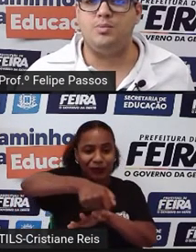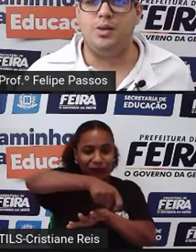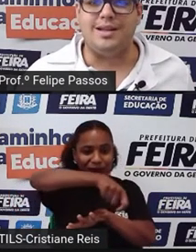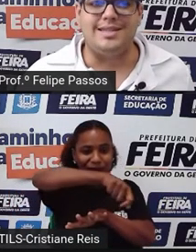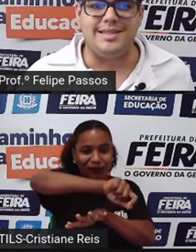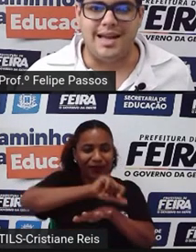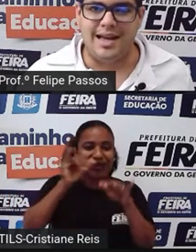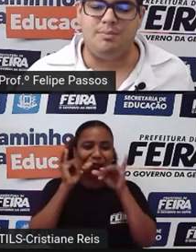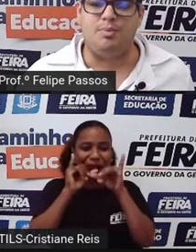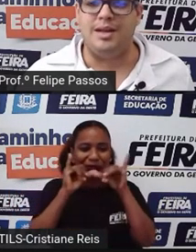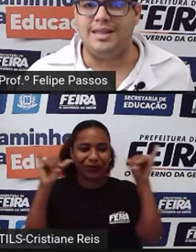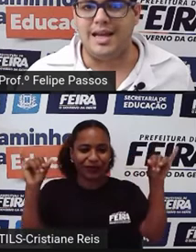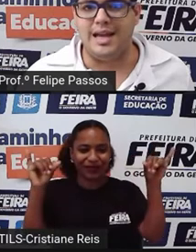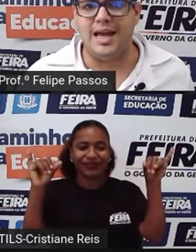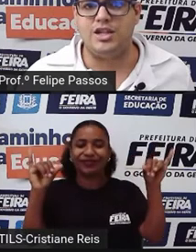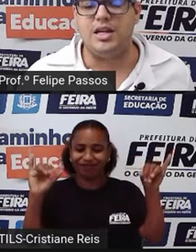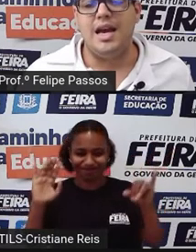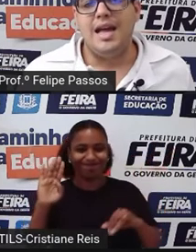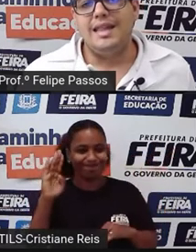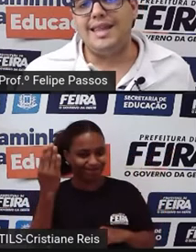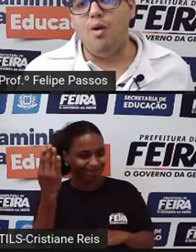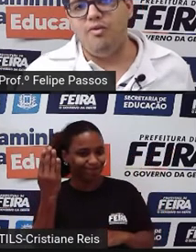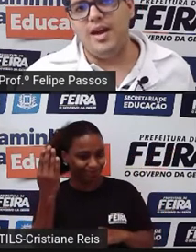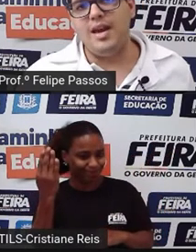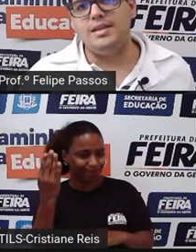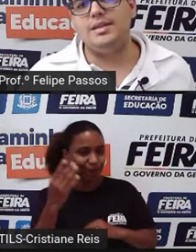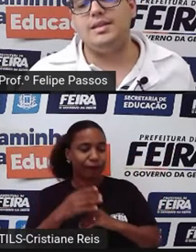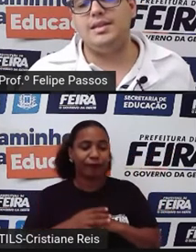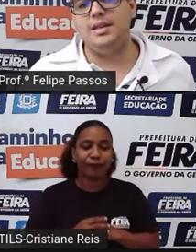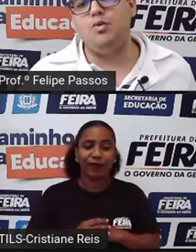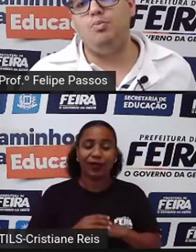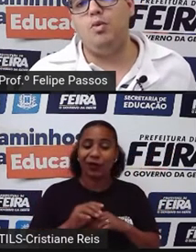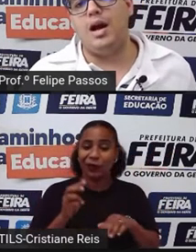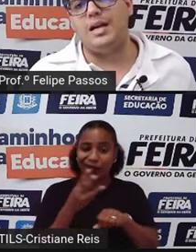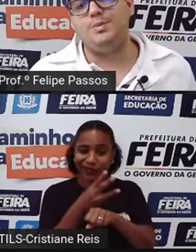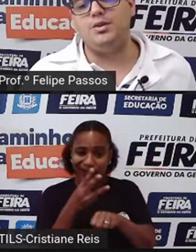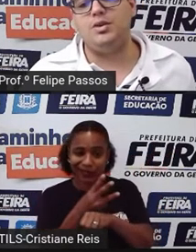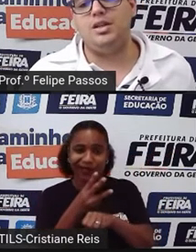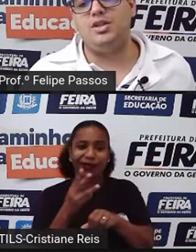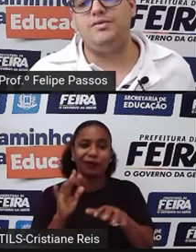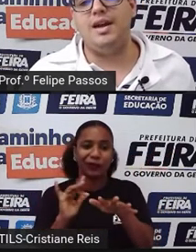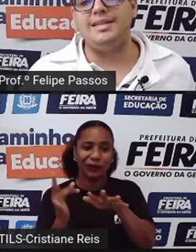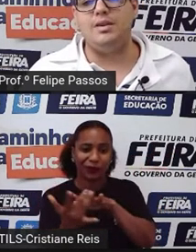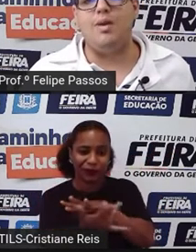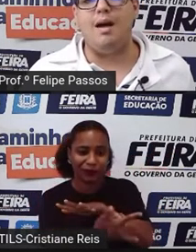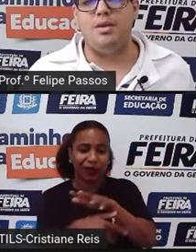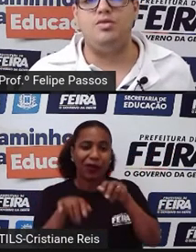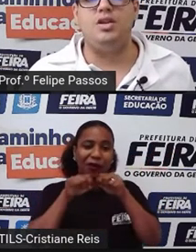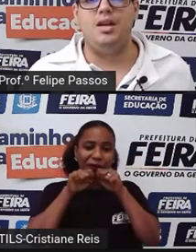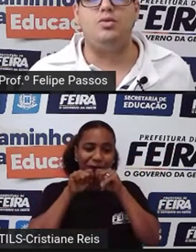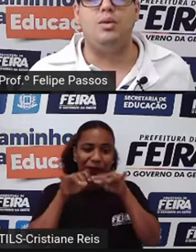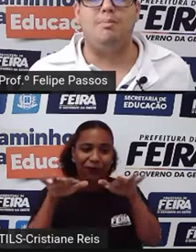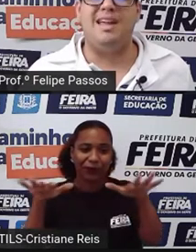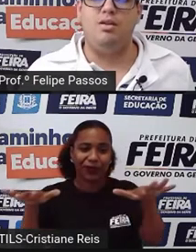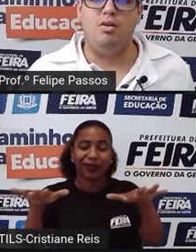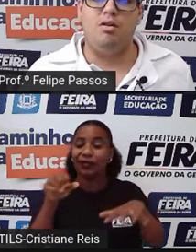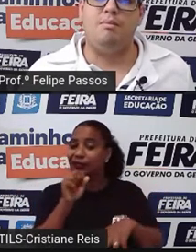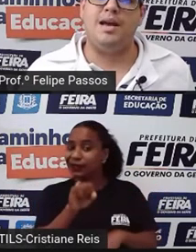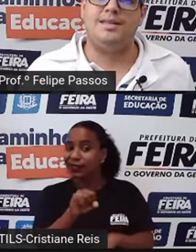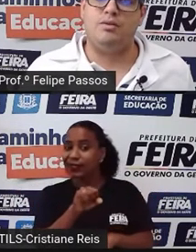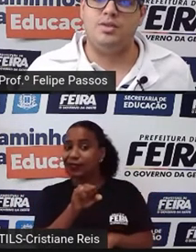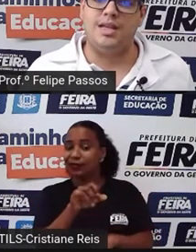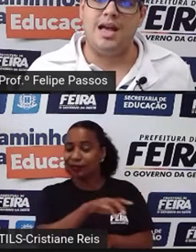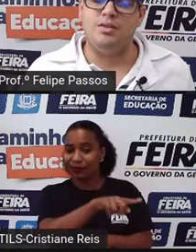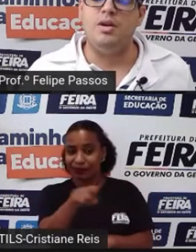espalhados pelo WhatsApp, pela internet, talvez, se as pessoas, elas tivessem um hábito de leitura melhor,